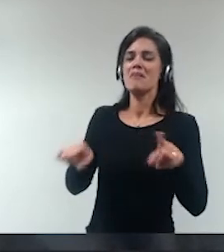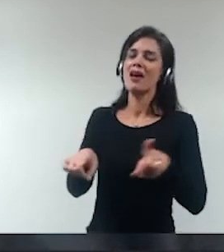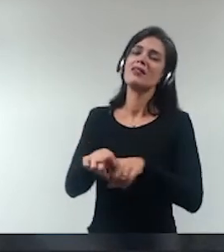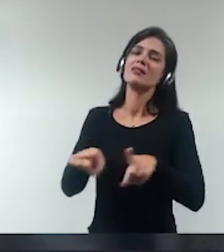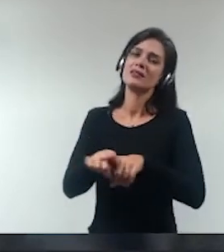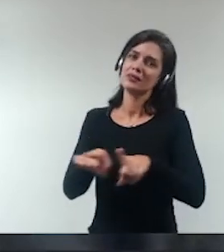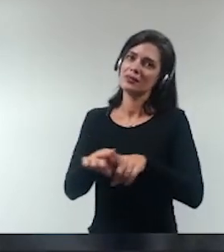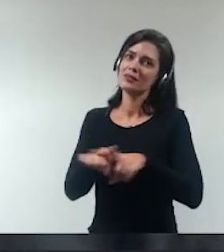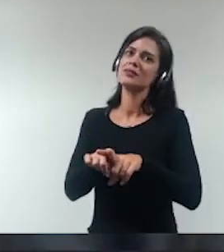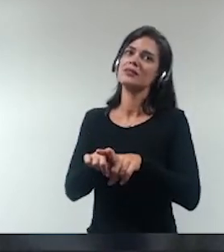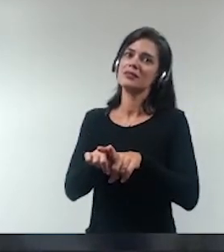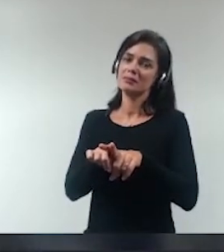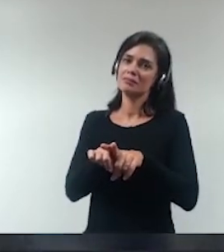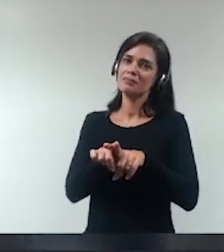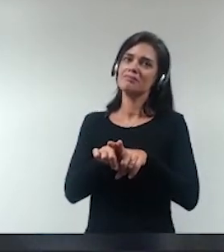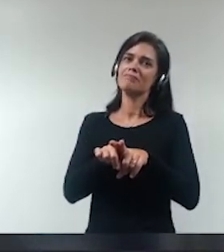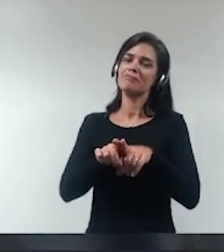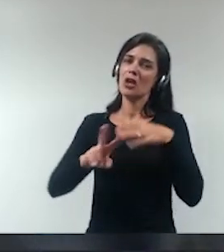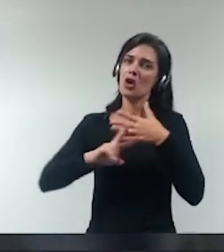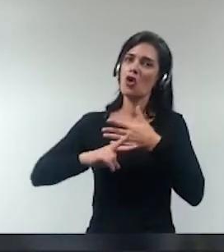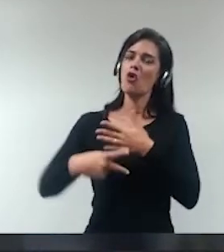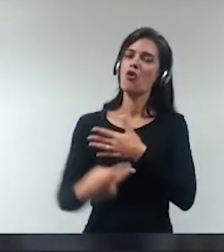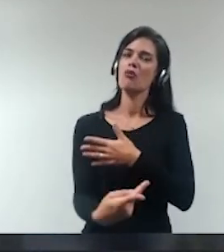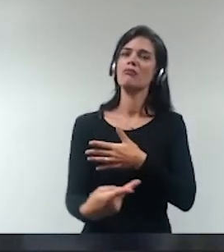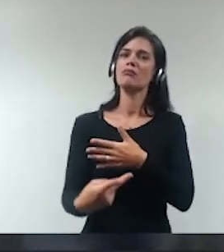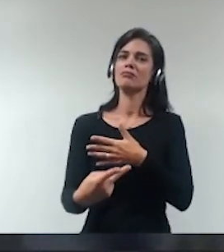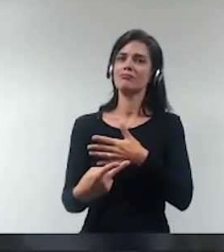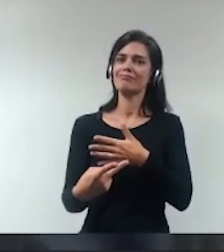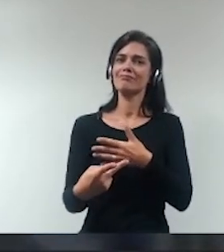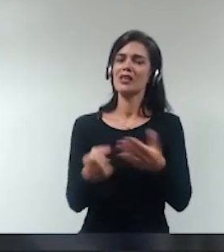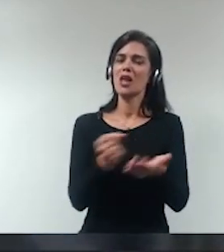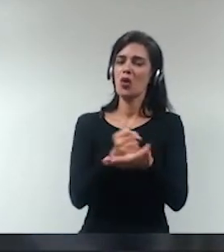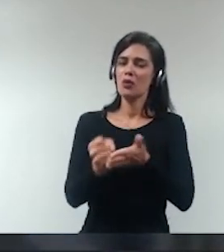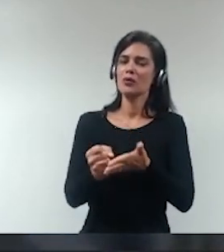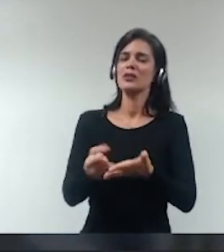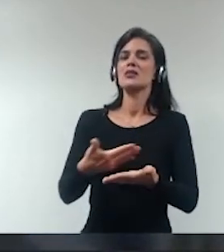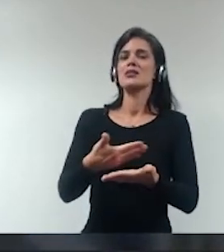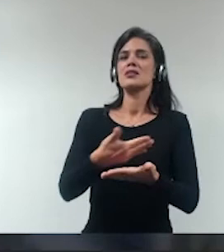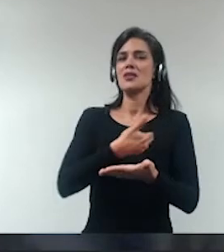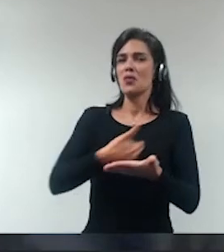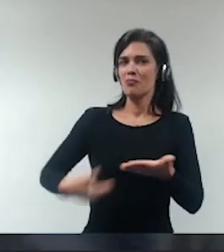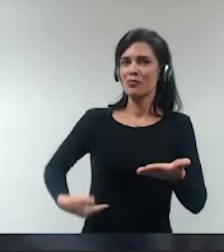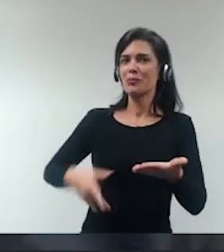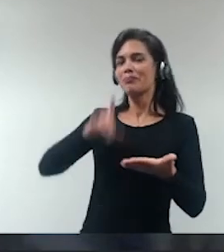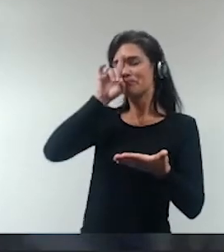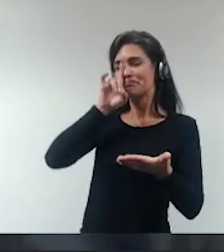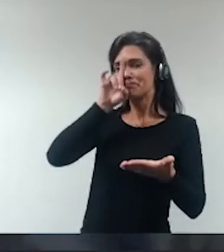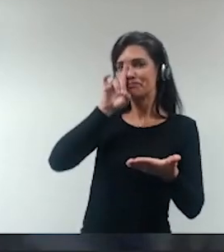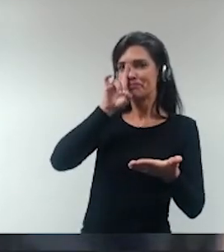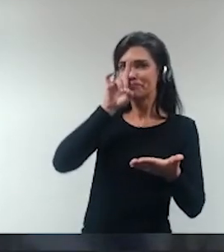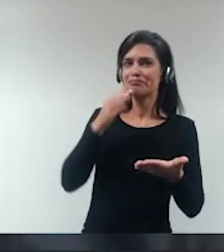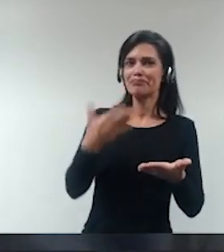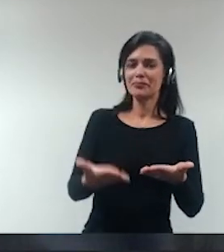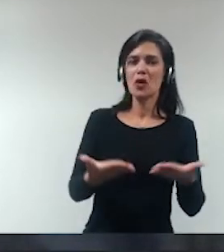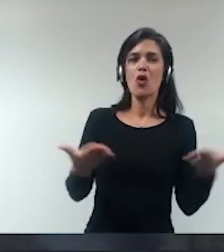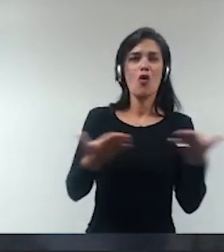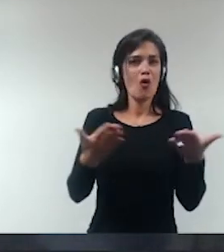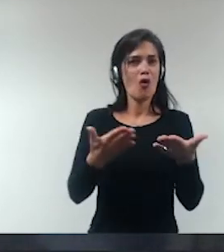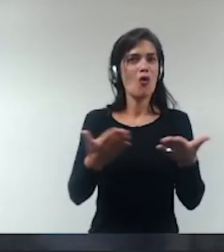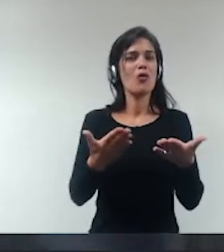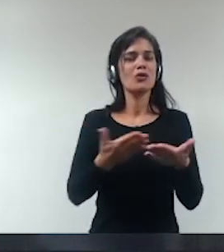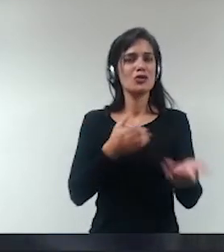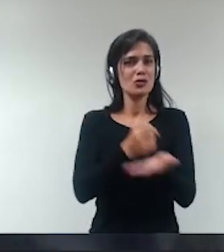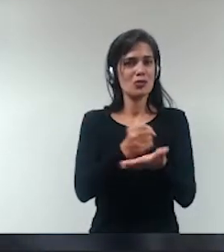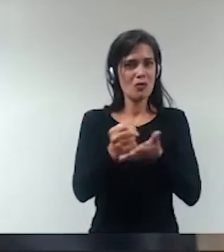fruto do risco da contratação pública hoje existe um adicional de risco enorme